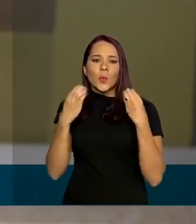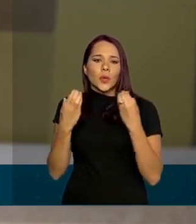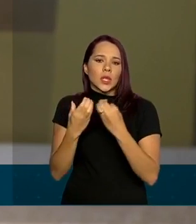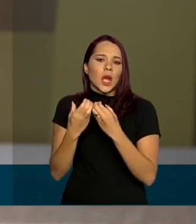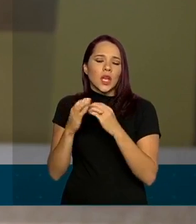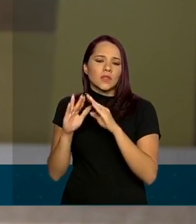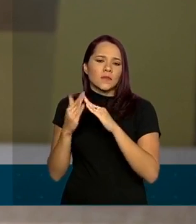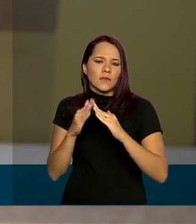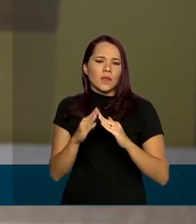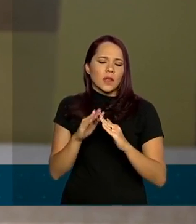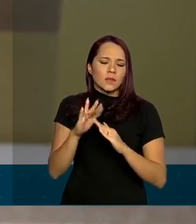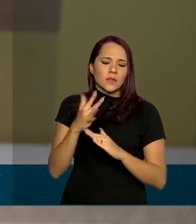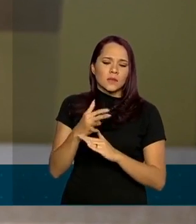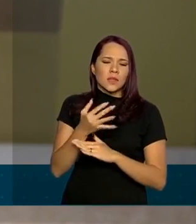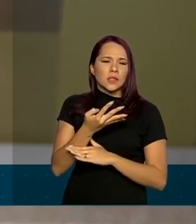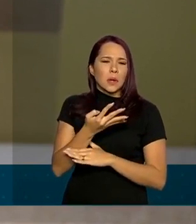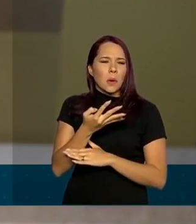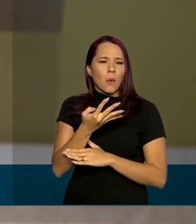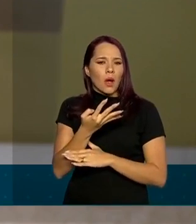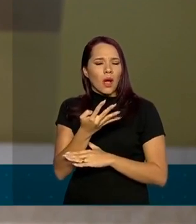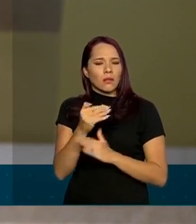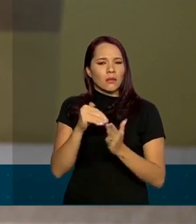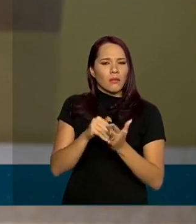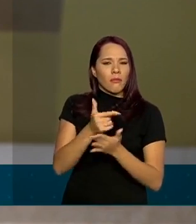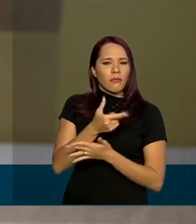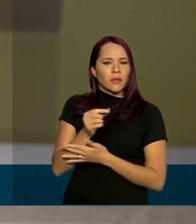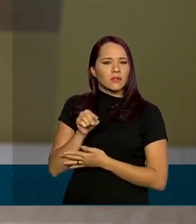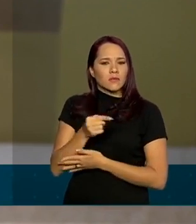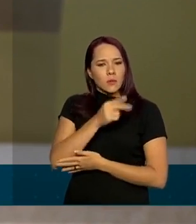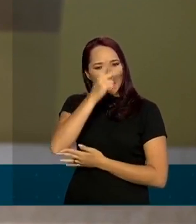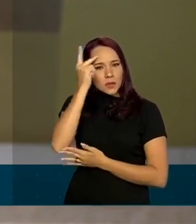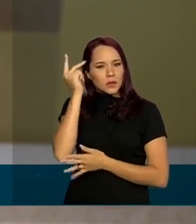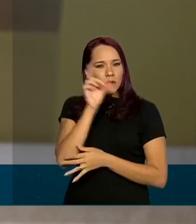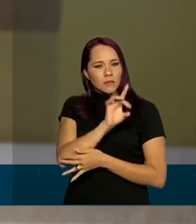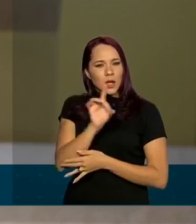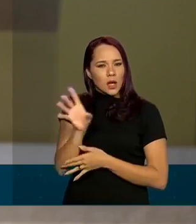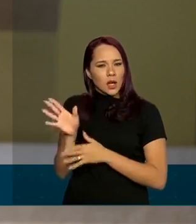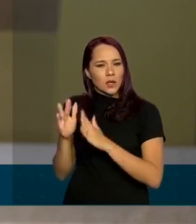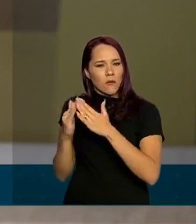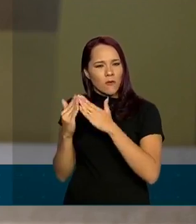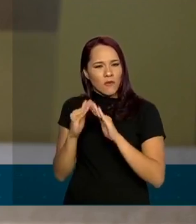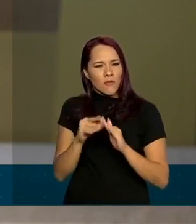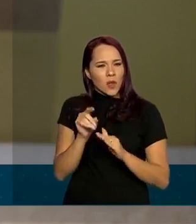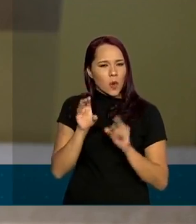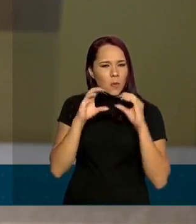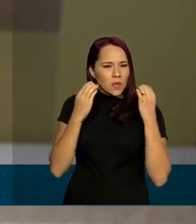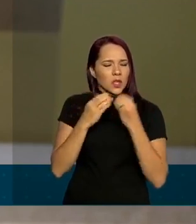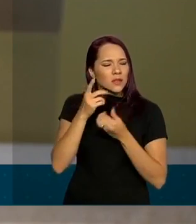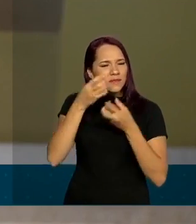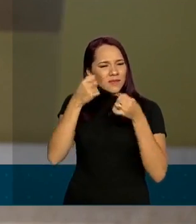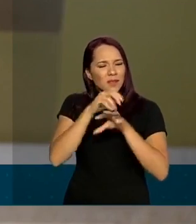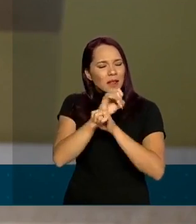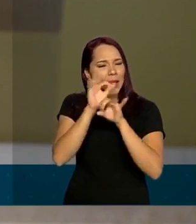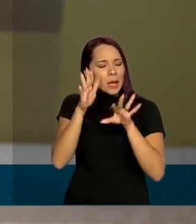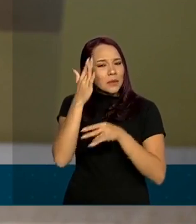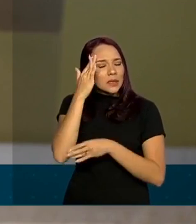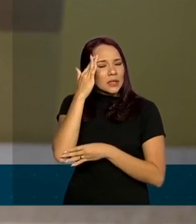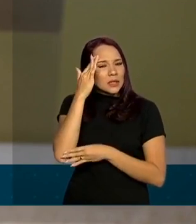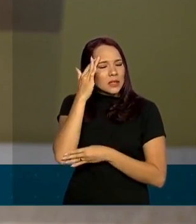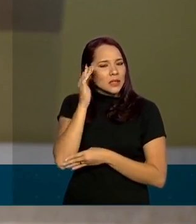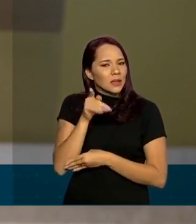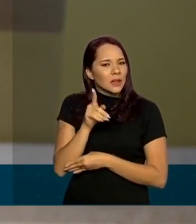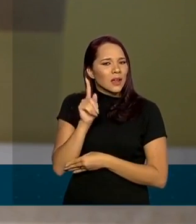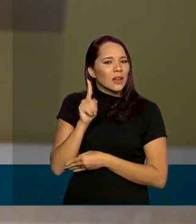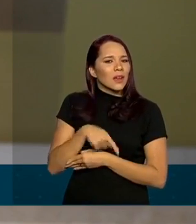4 a 20 mil pessoas por comunidade eu só preciso deixar isso bem claro para entender se vai